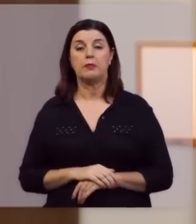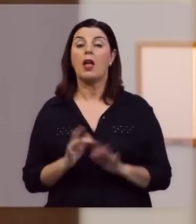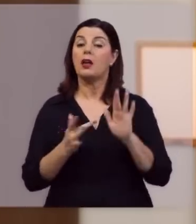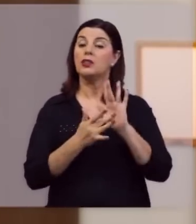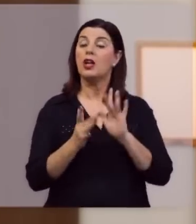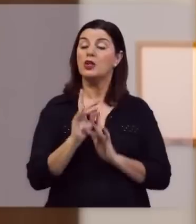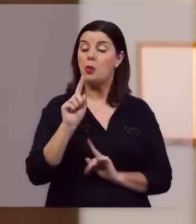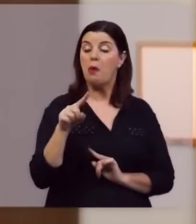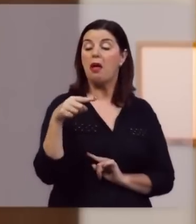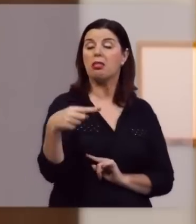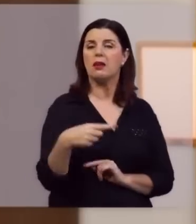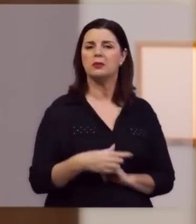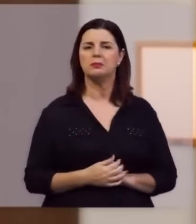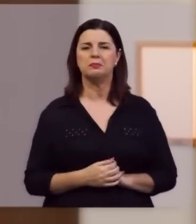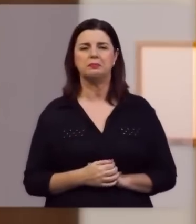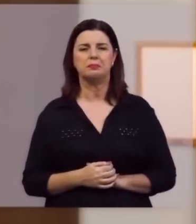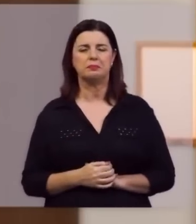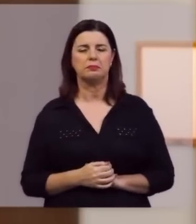E Jesus, então,